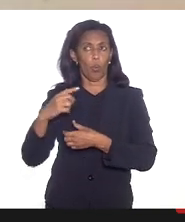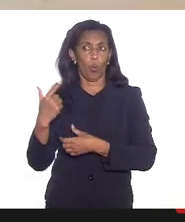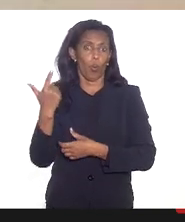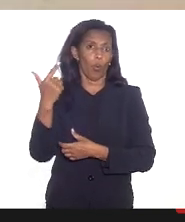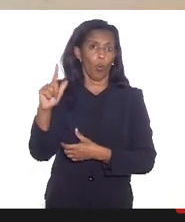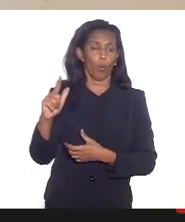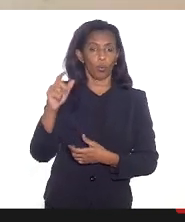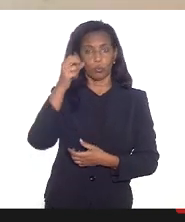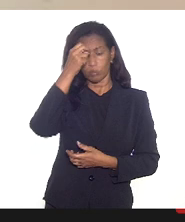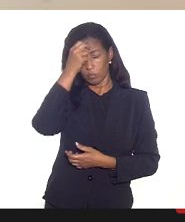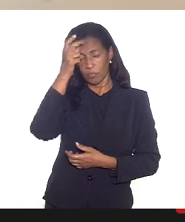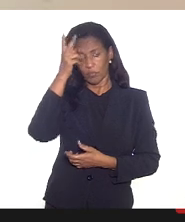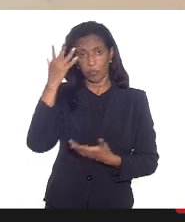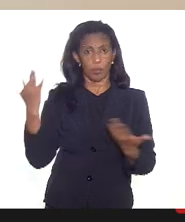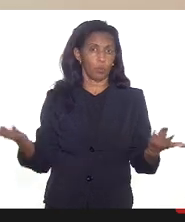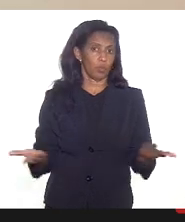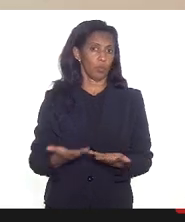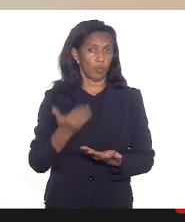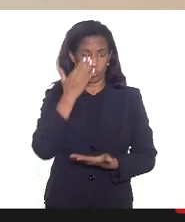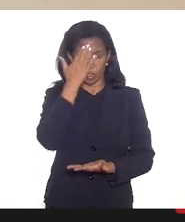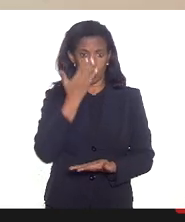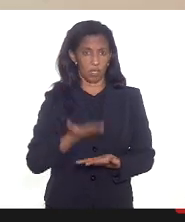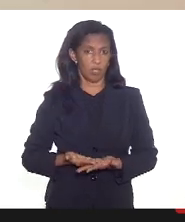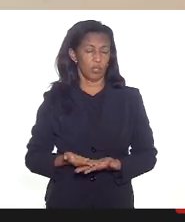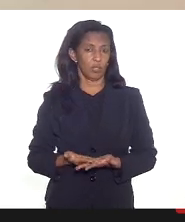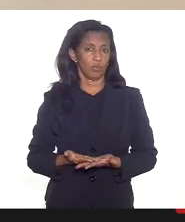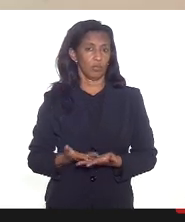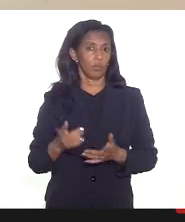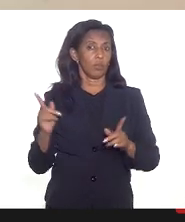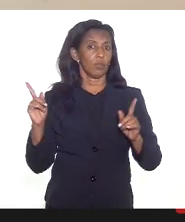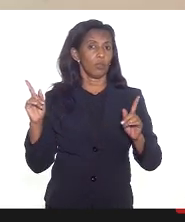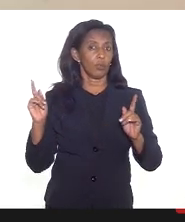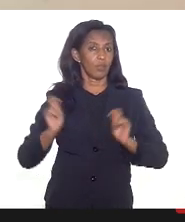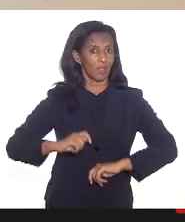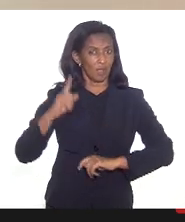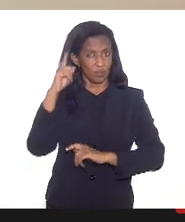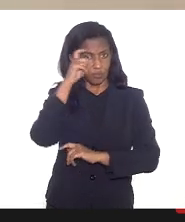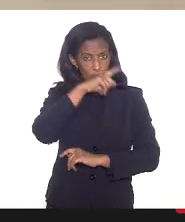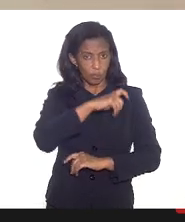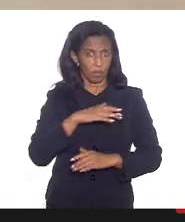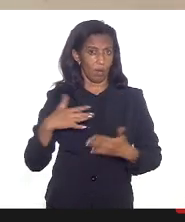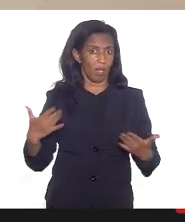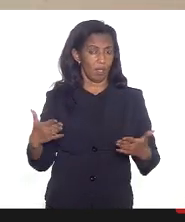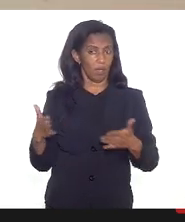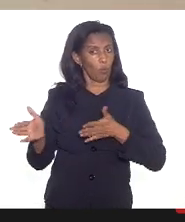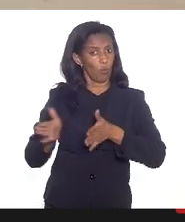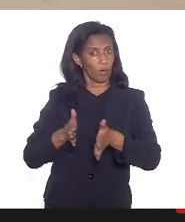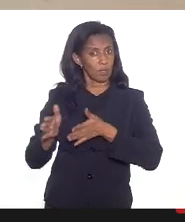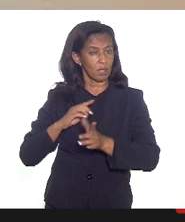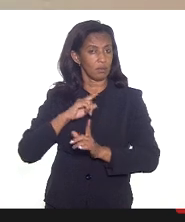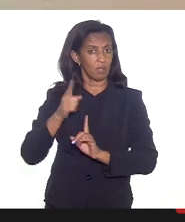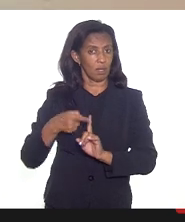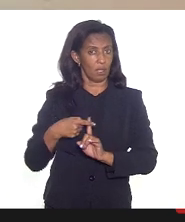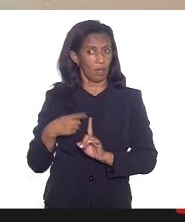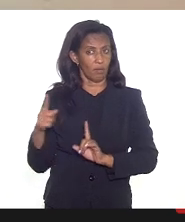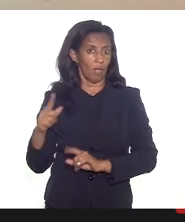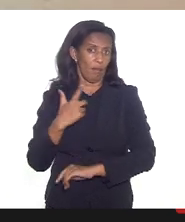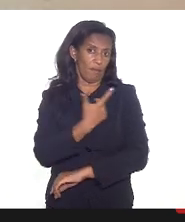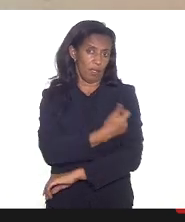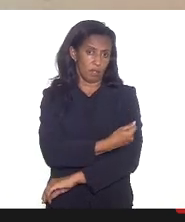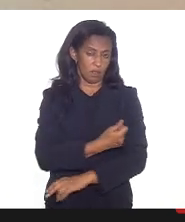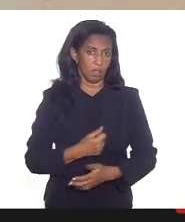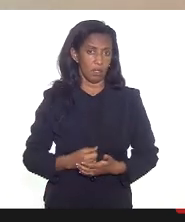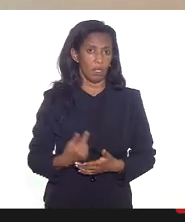o que hoje eu acredito que o que está dificultando ainda o acesso da gestante à vacina